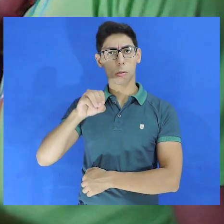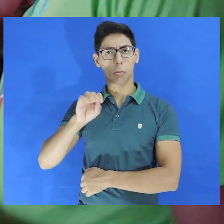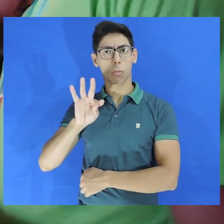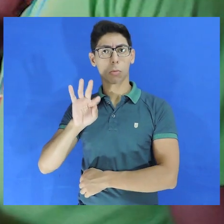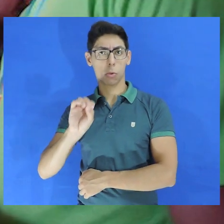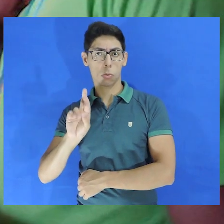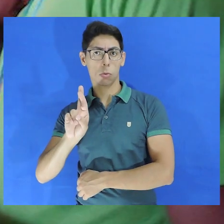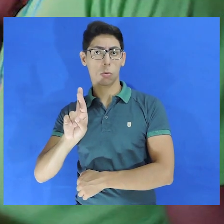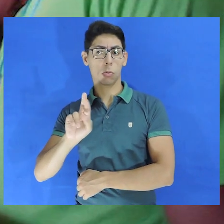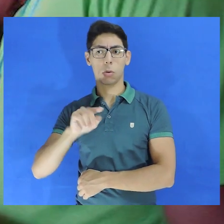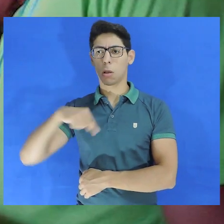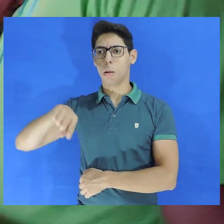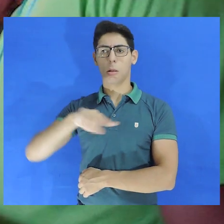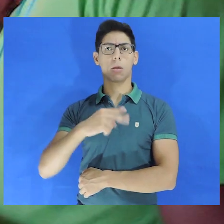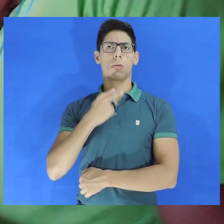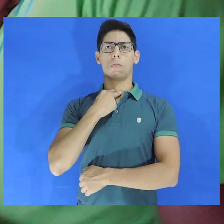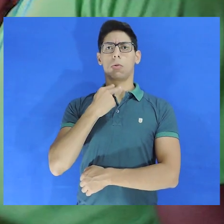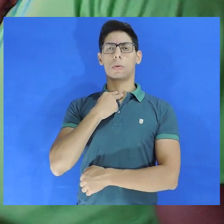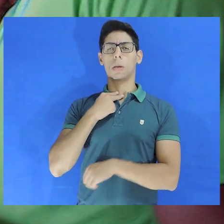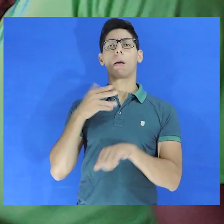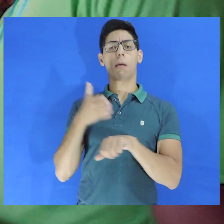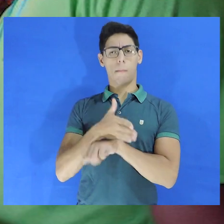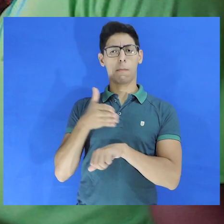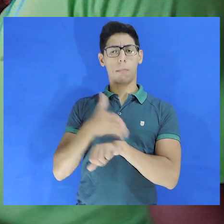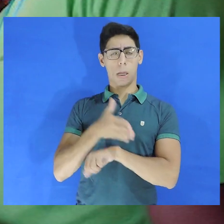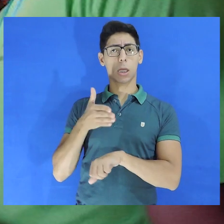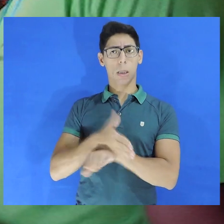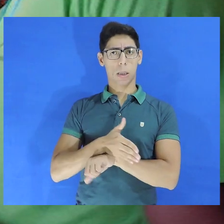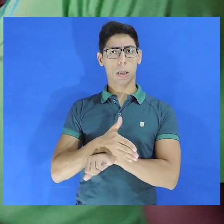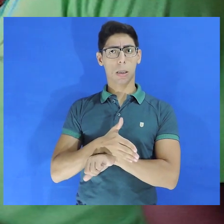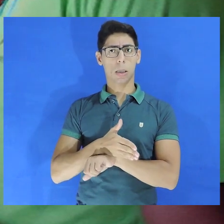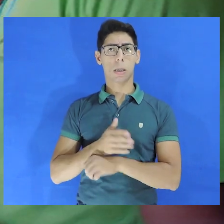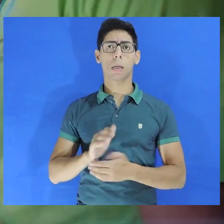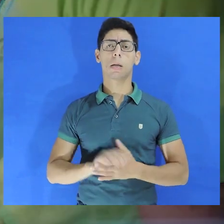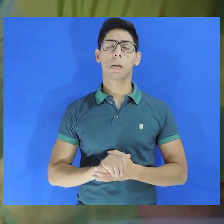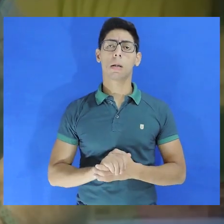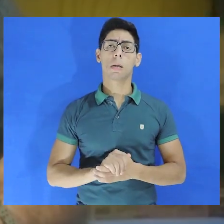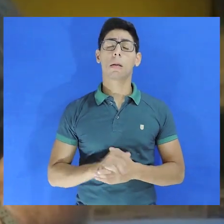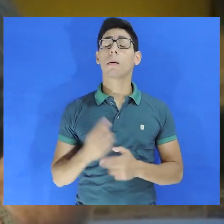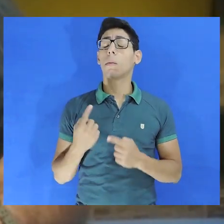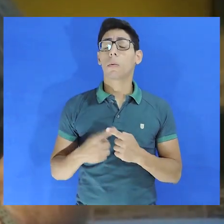não deveriam estar participando ativamente,